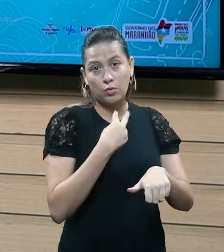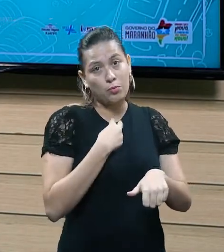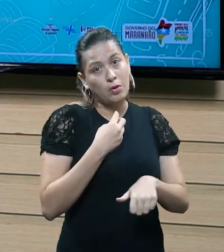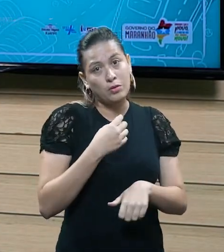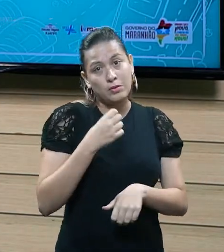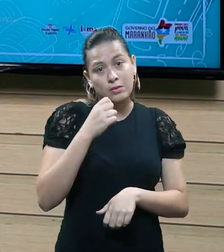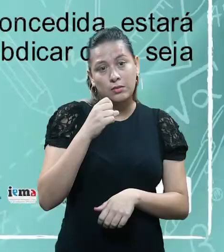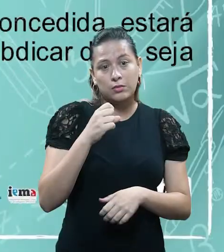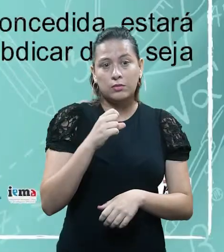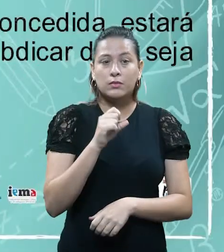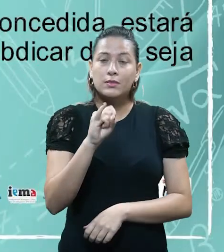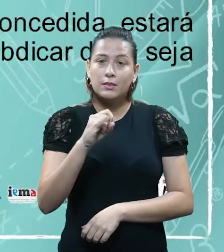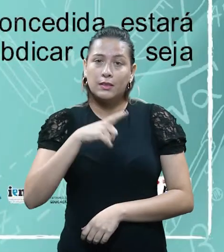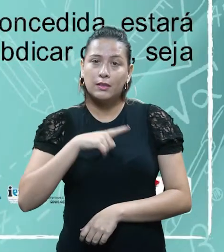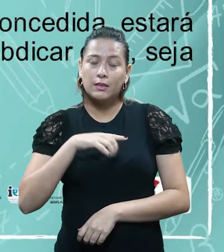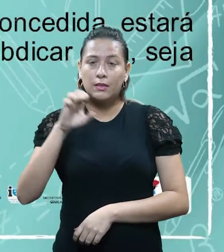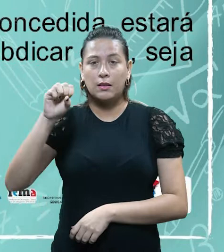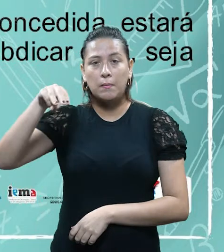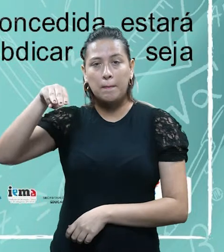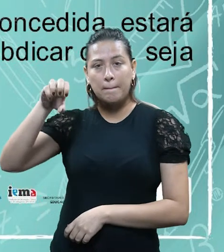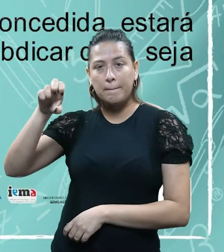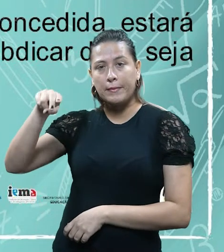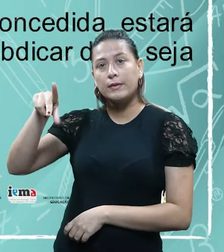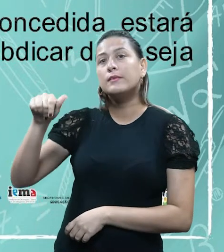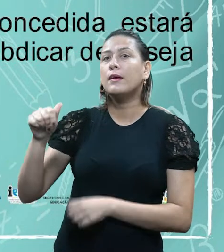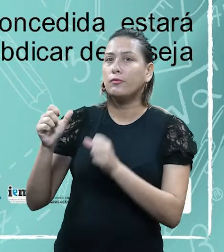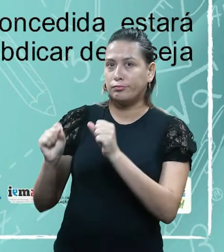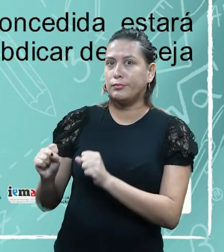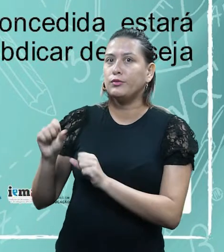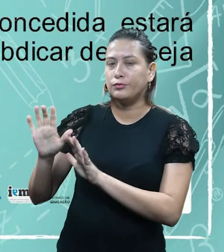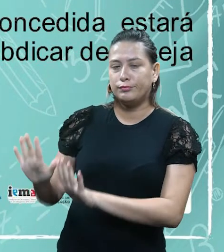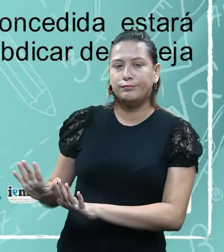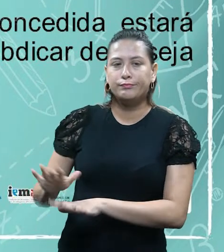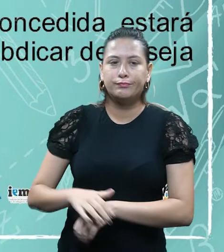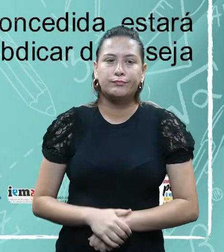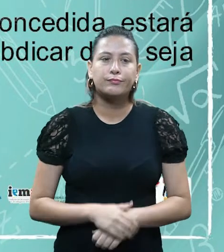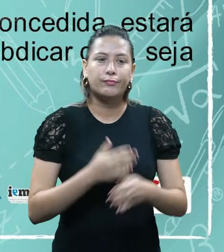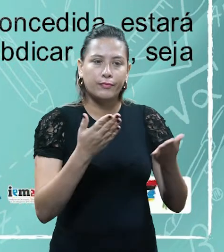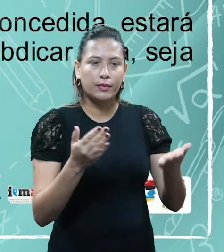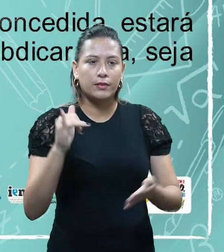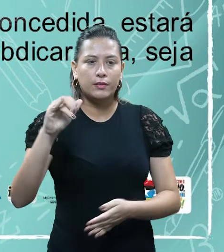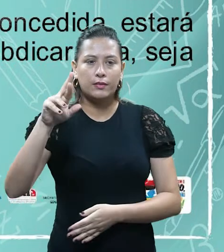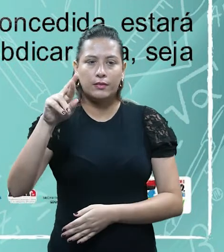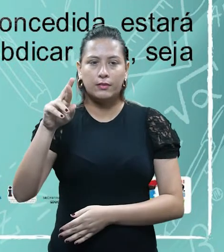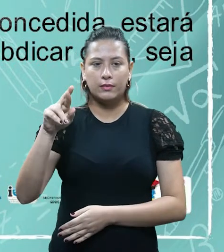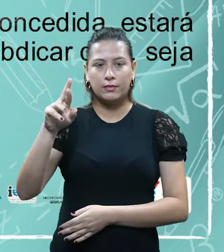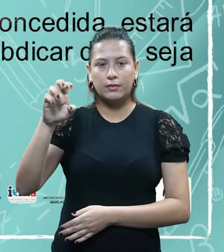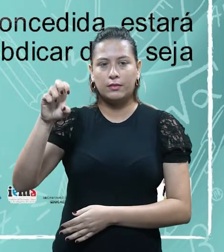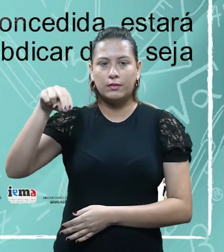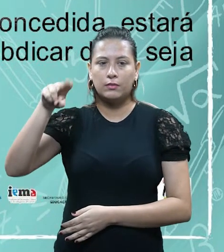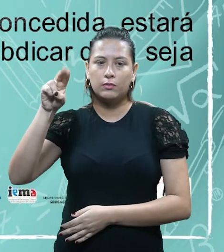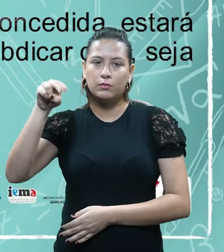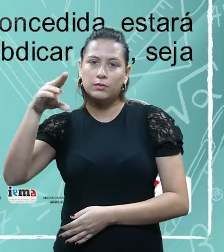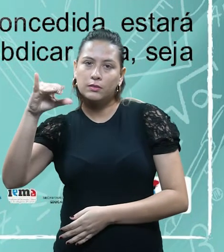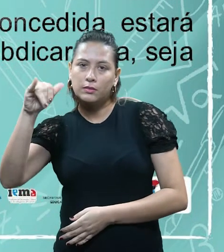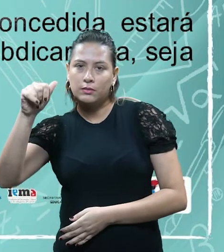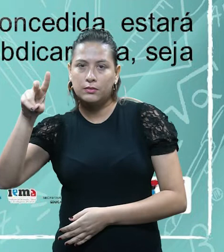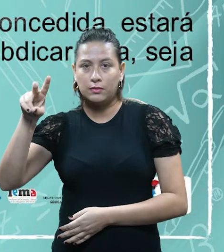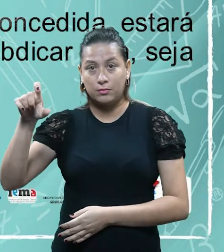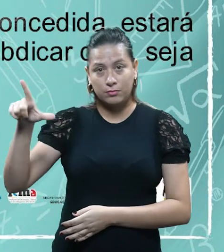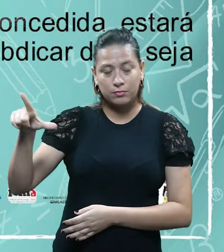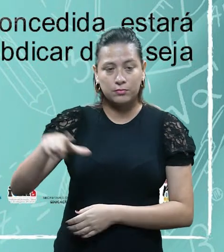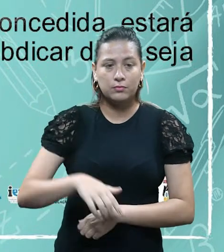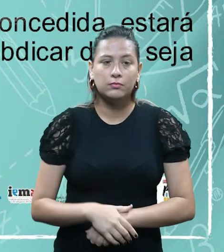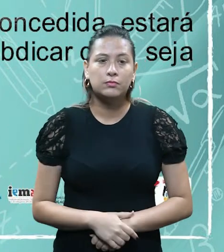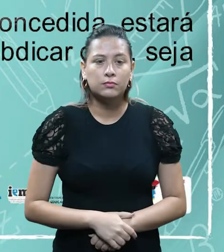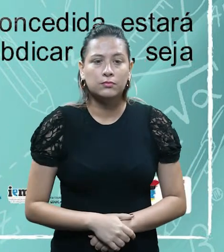emenda constitucional. Bom, a inrenunciabilidade, a inrenunciável, bom, a competência tributária, ela